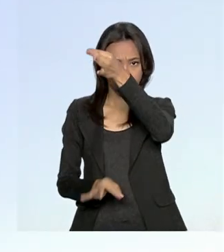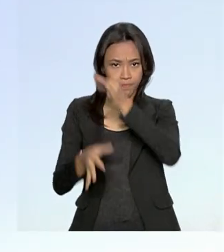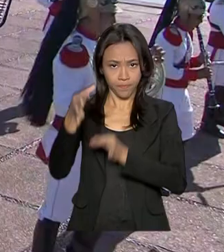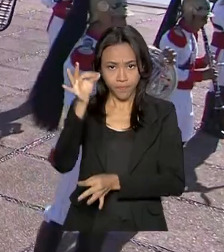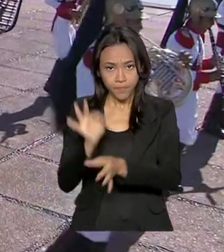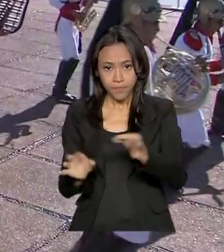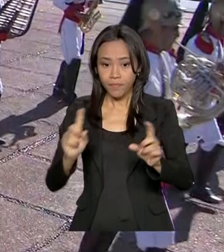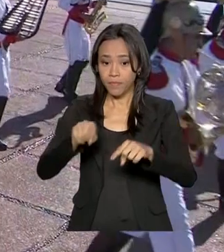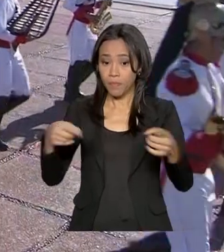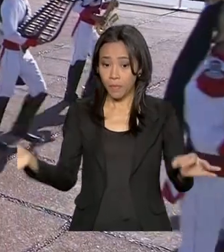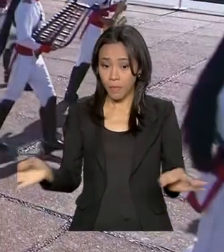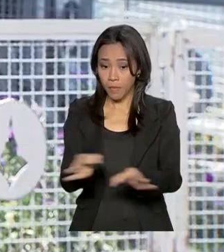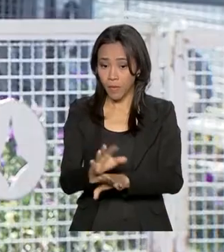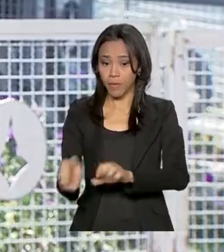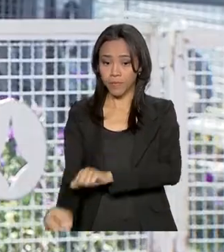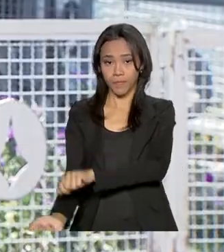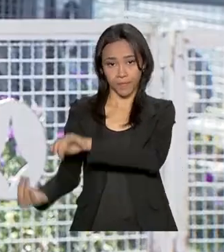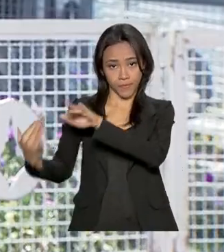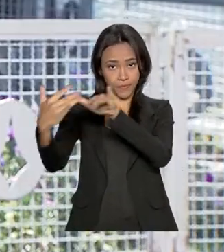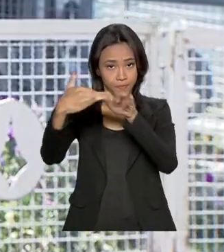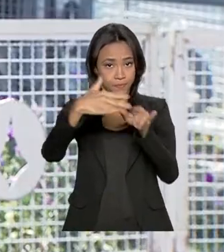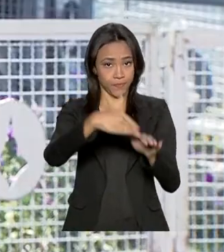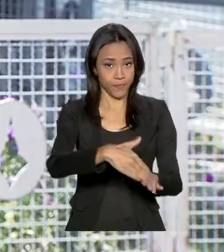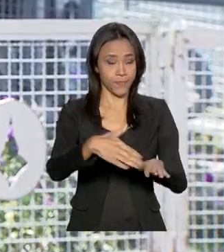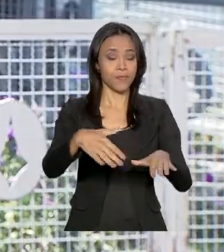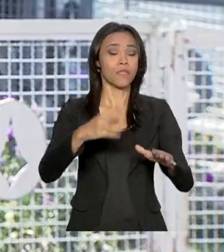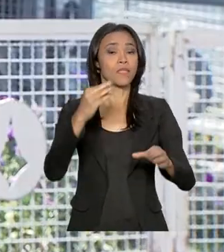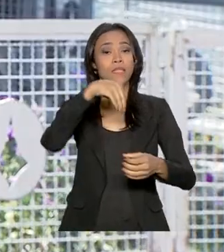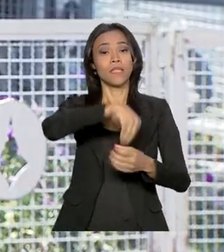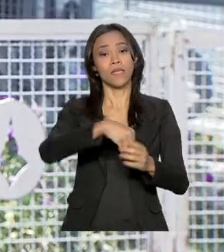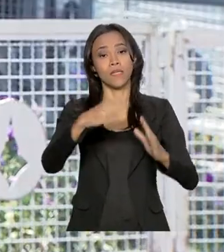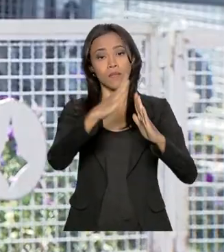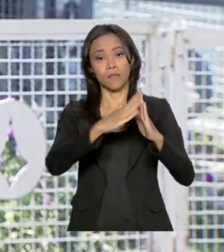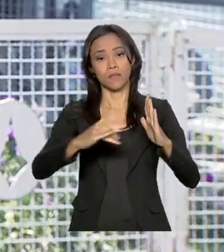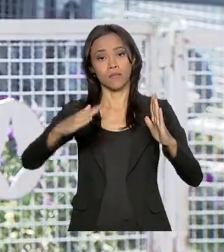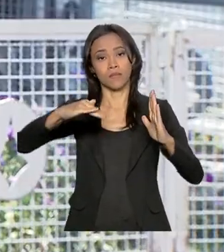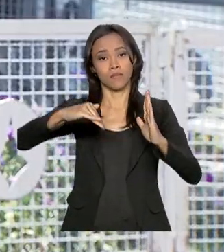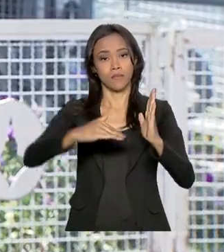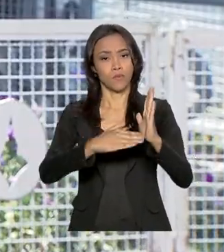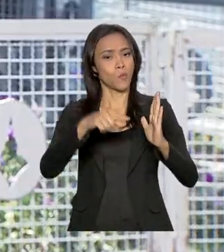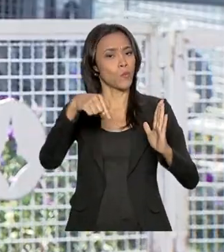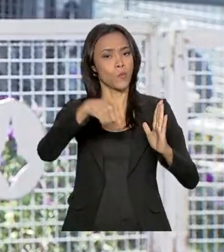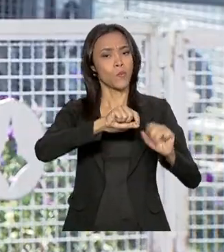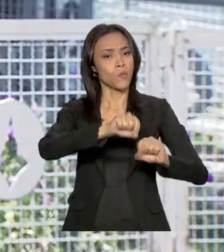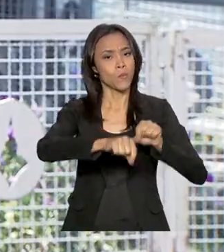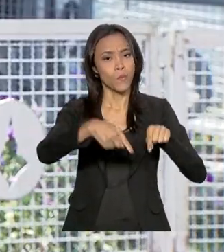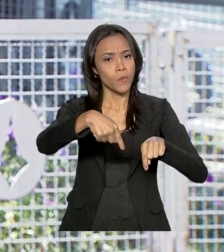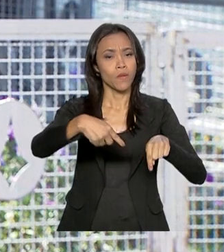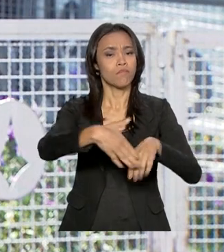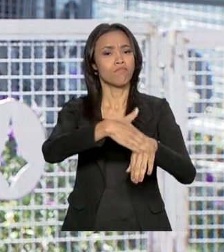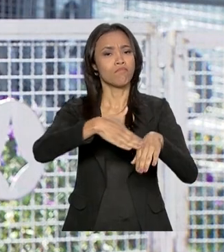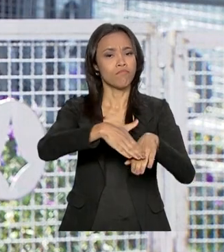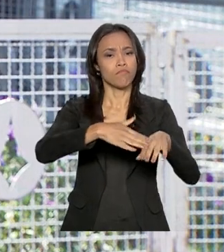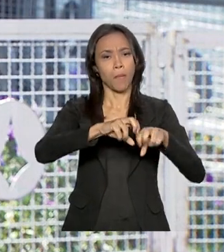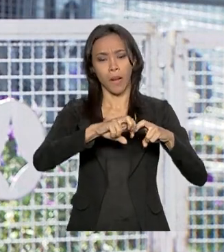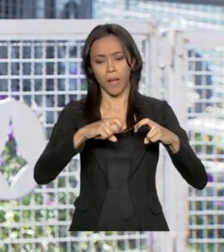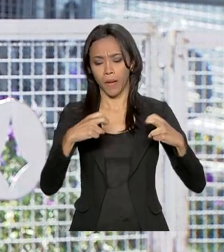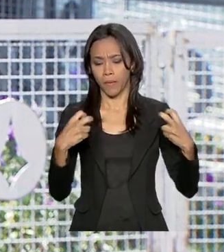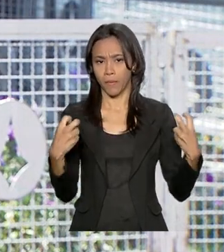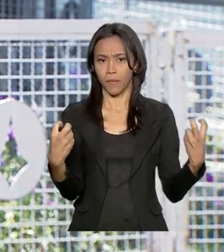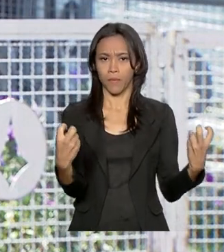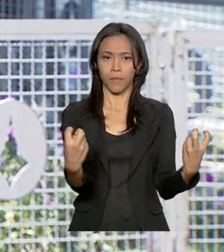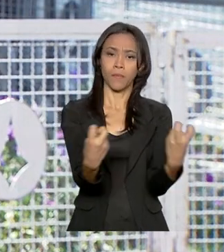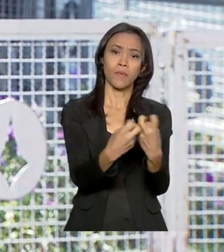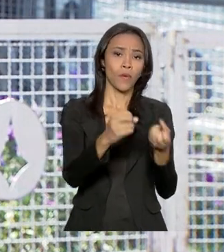ele seguiu junto com os ministros para dentro do Palácio da Alvorada, onde está reunido neste momento, naquela reunião do Conselho de Governo, que ocorre com